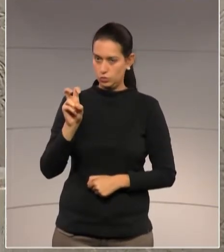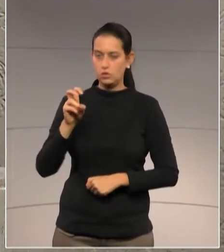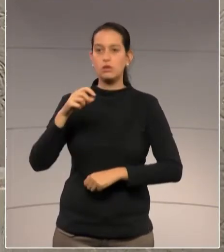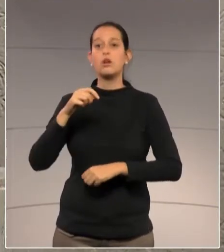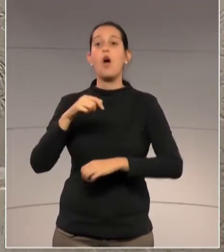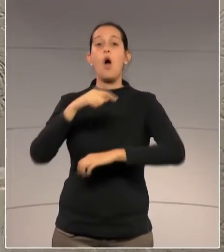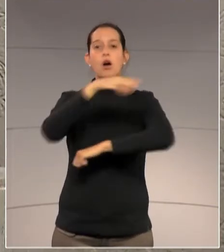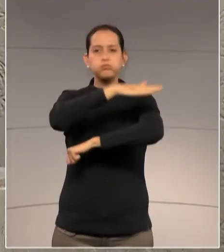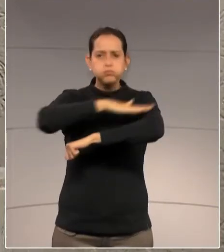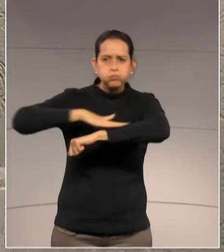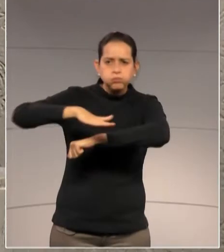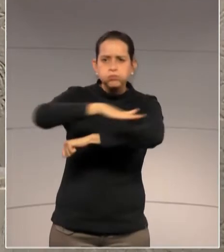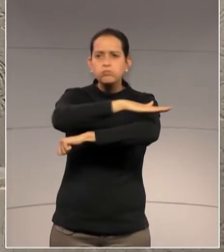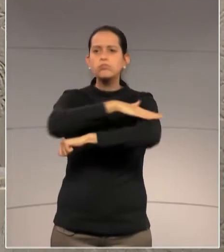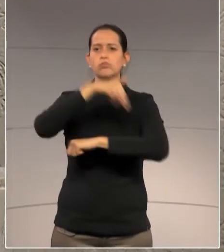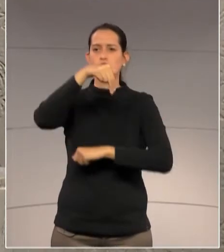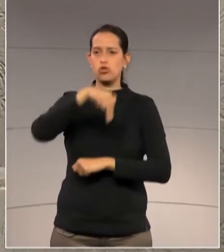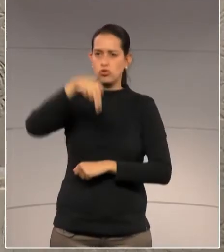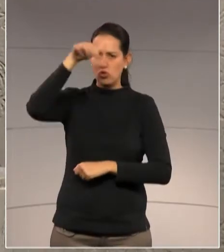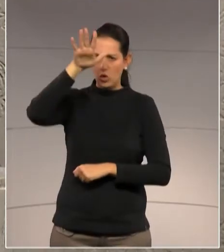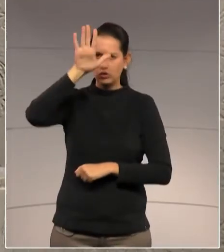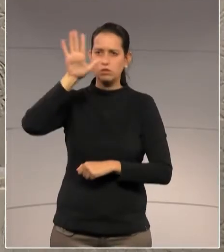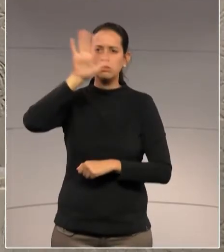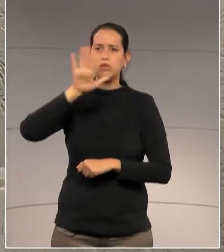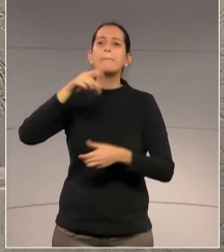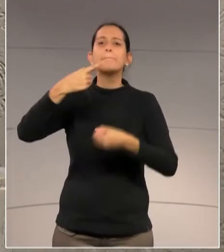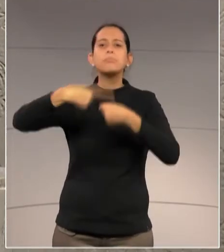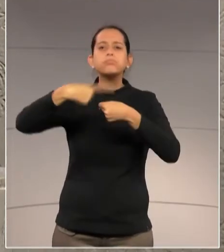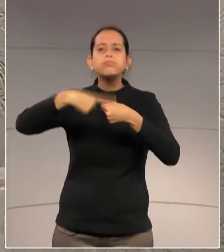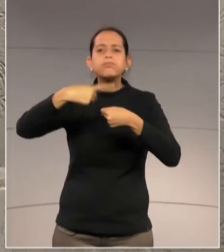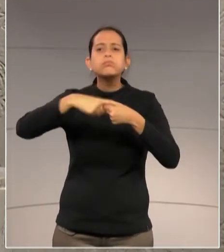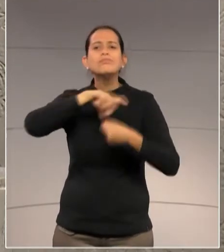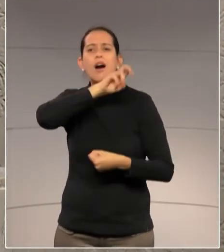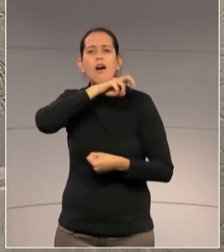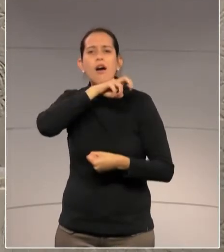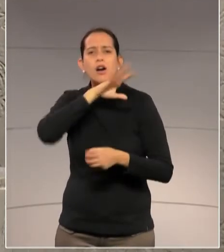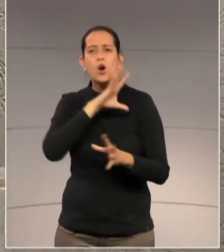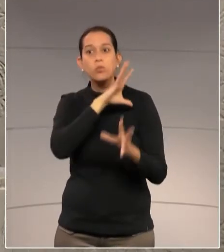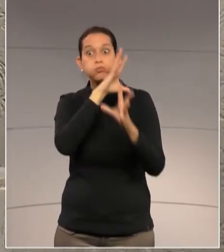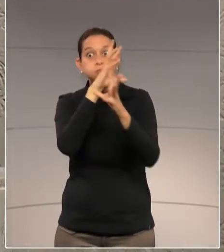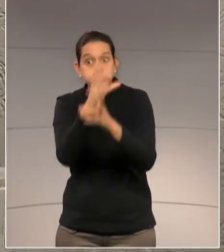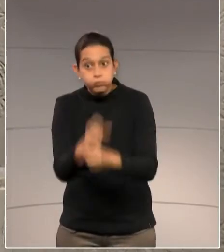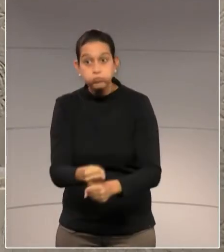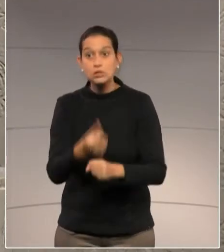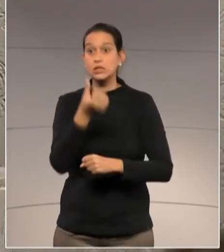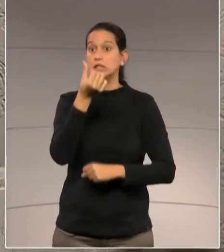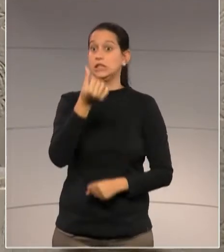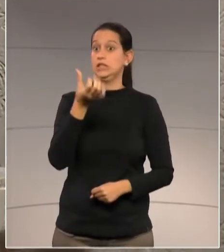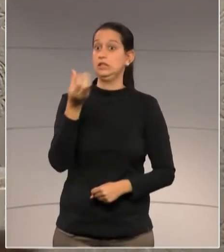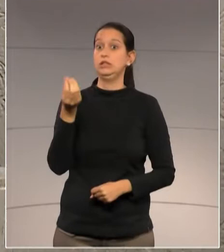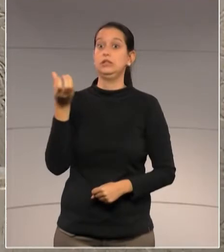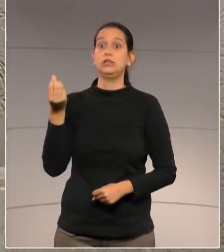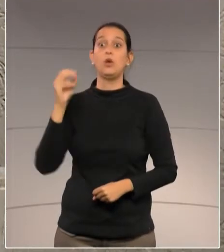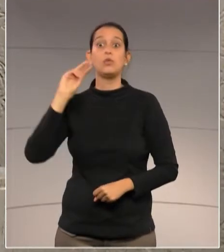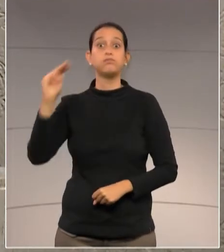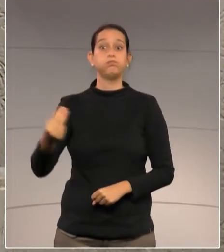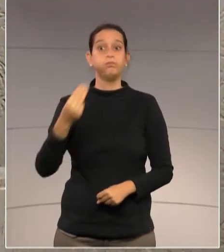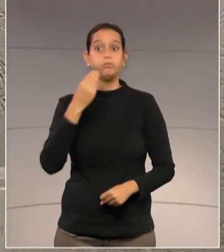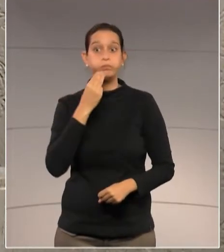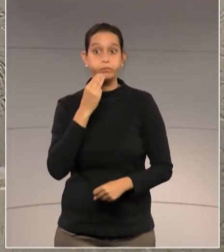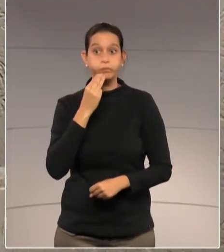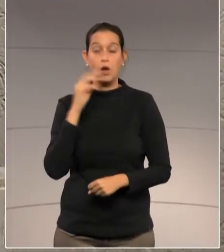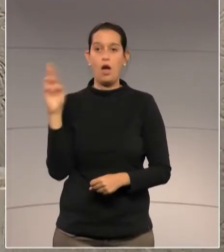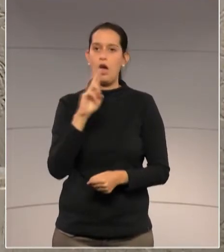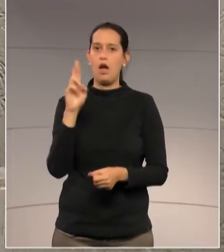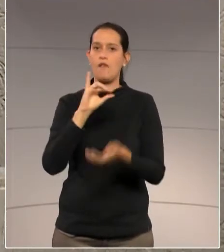Só nessas obras são R$ 600 milhões e R 1,6 bilhão de investimento. R$ 300